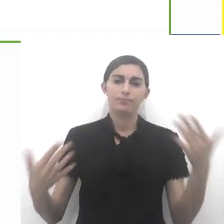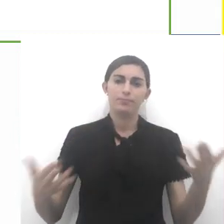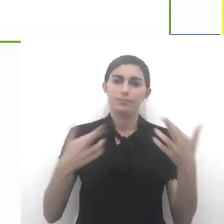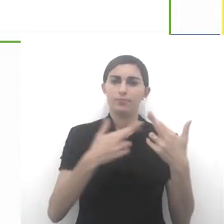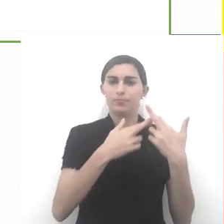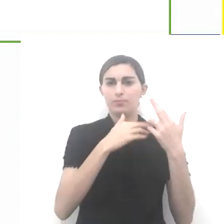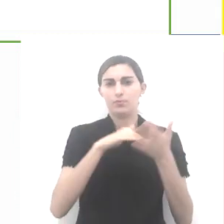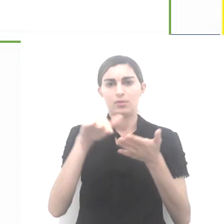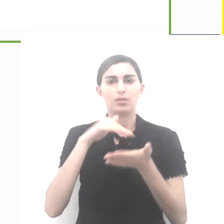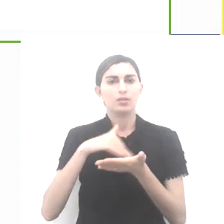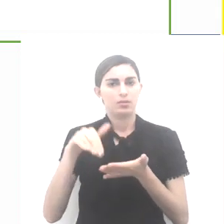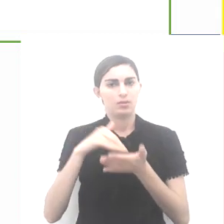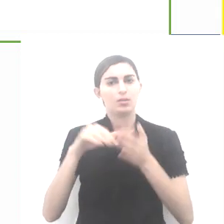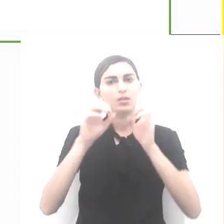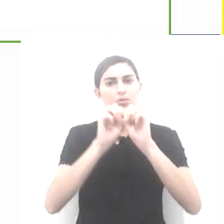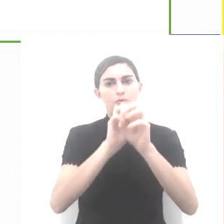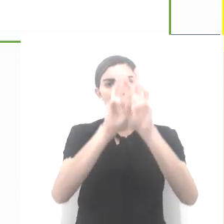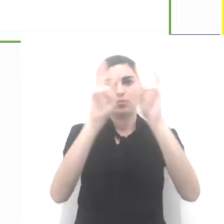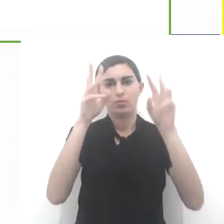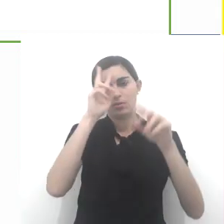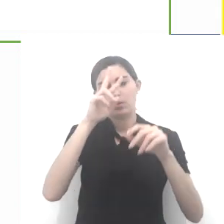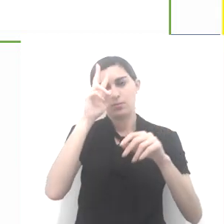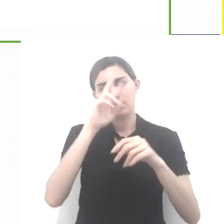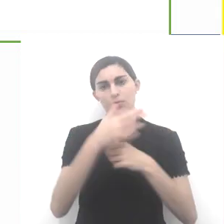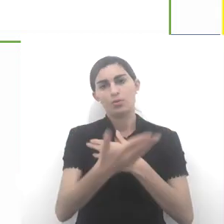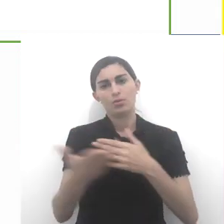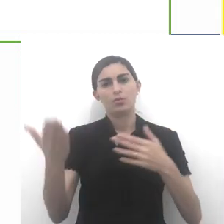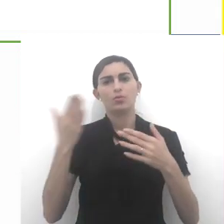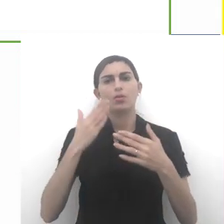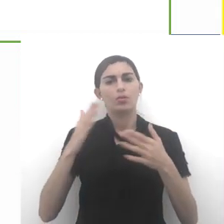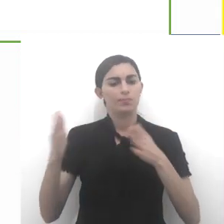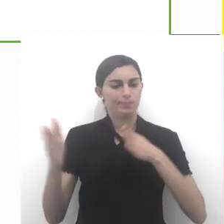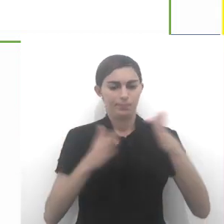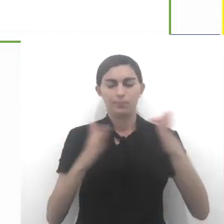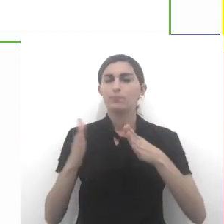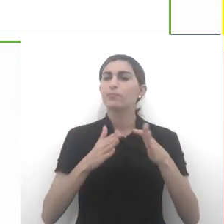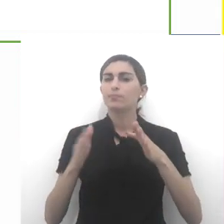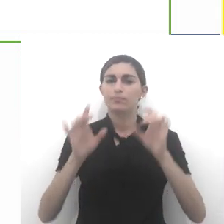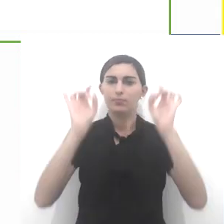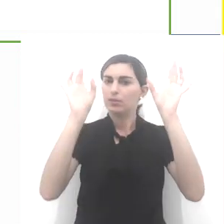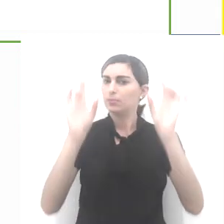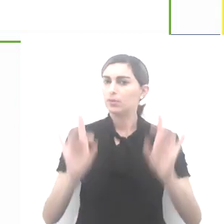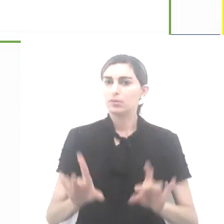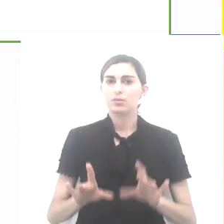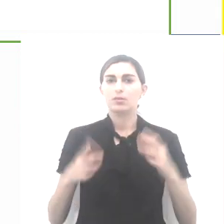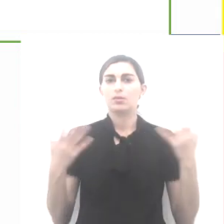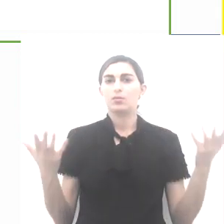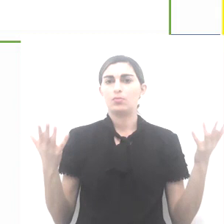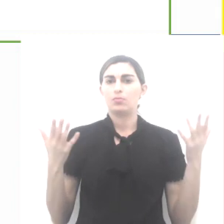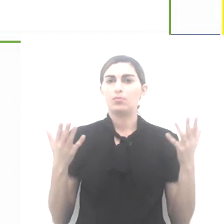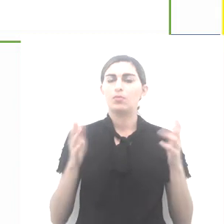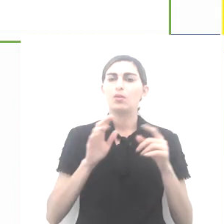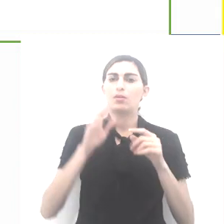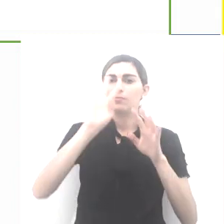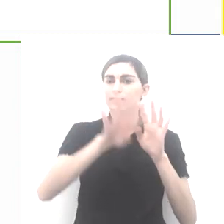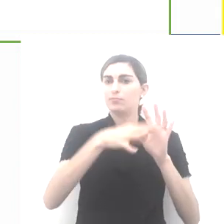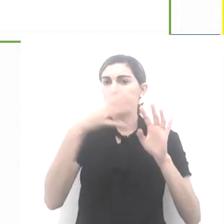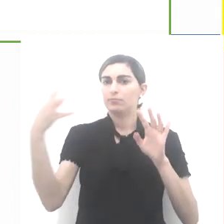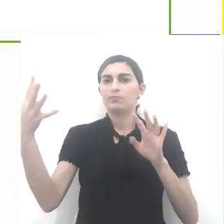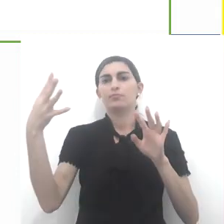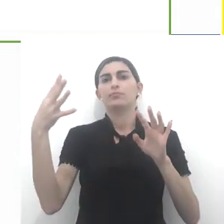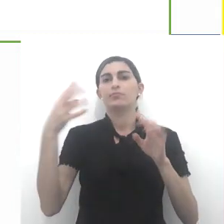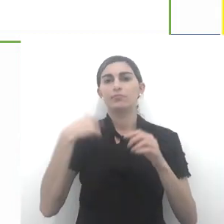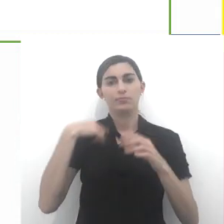Gutierrez, o secretário da ONU, lembrou que este é um momento especial do calendário